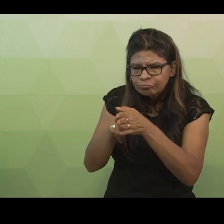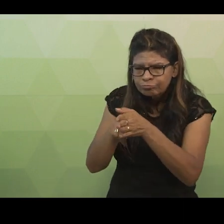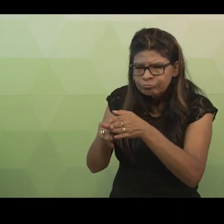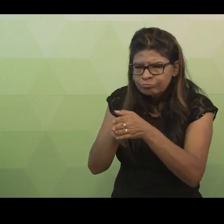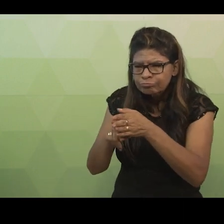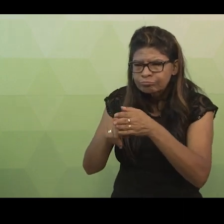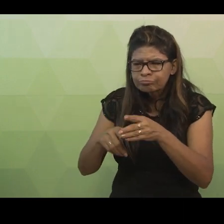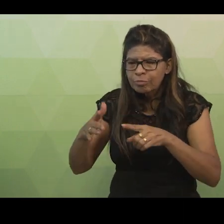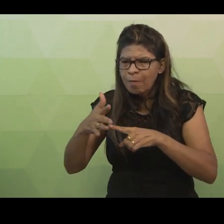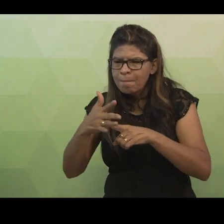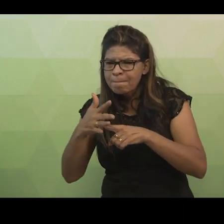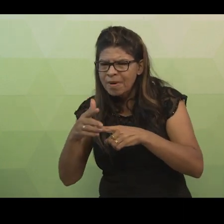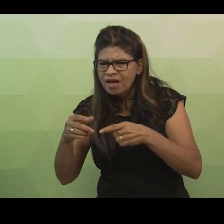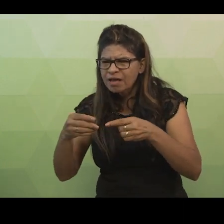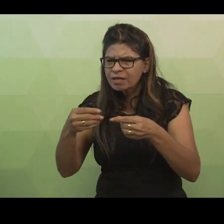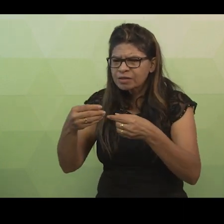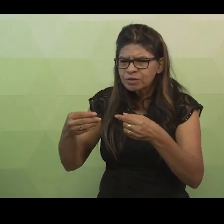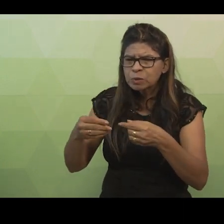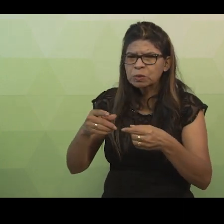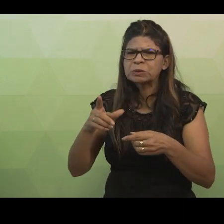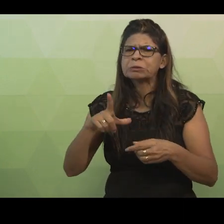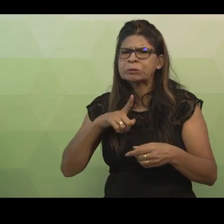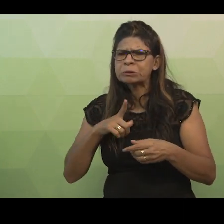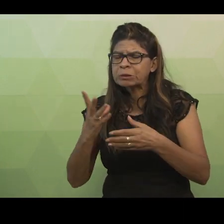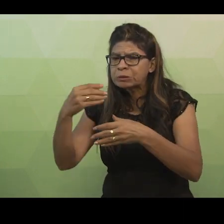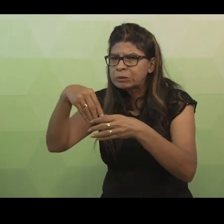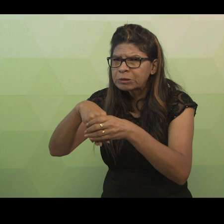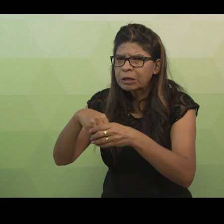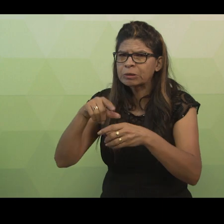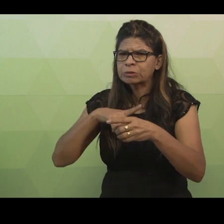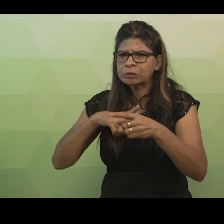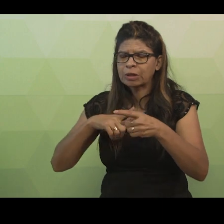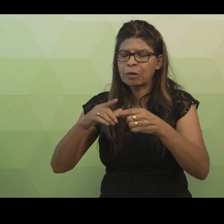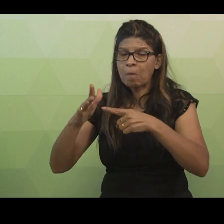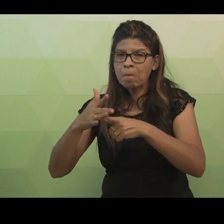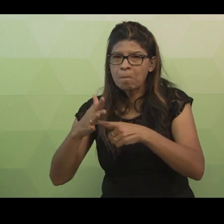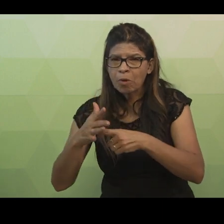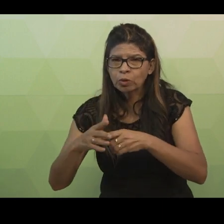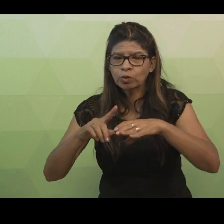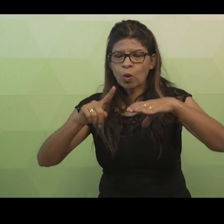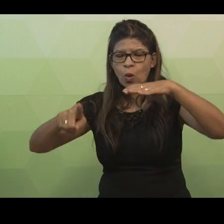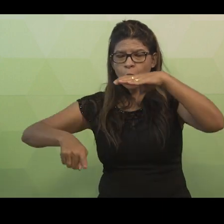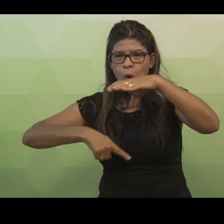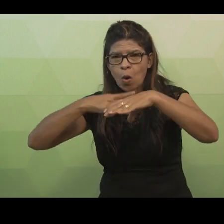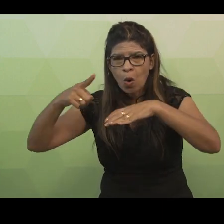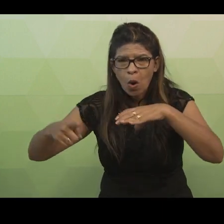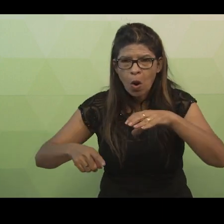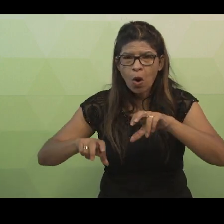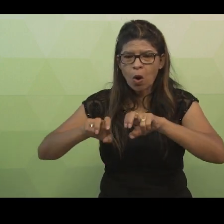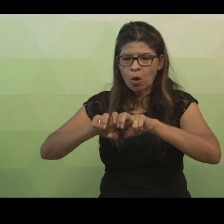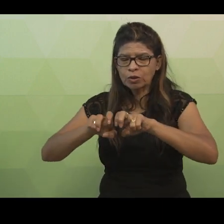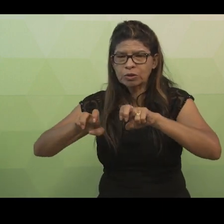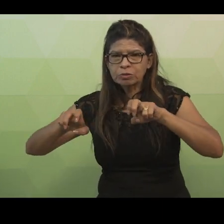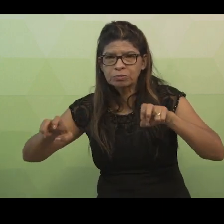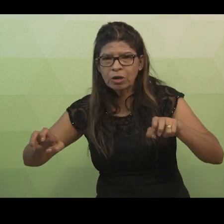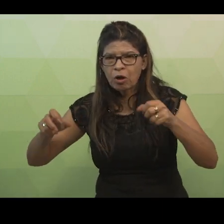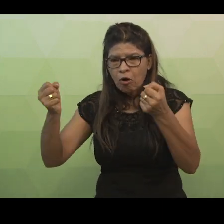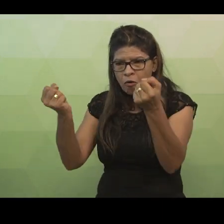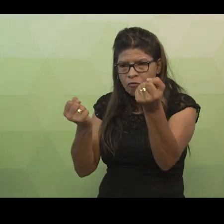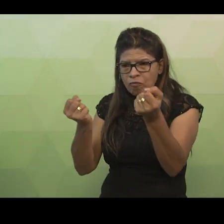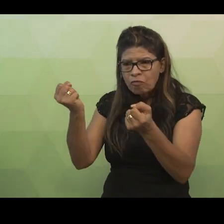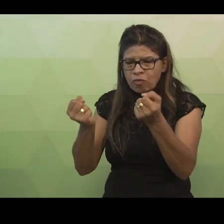O automóvel possui motor, rodas, banco, volante e diversas outras engrenagens.